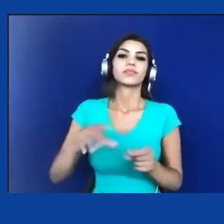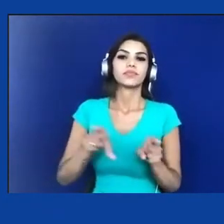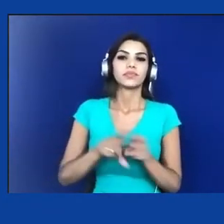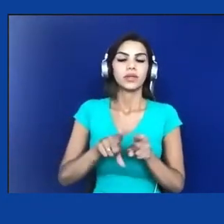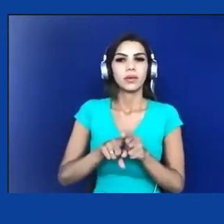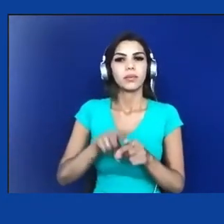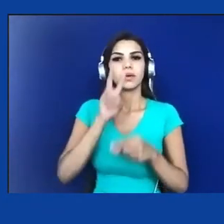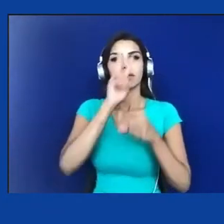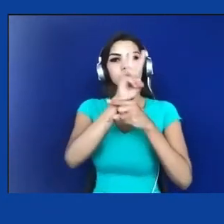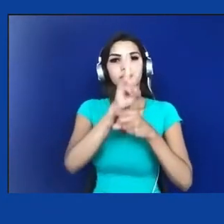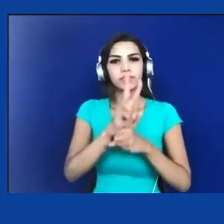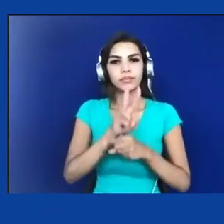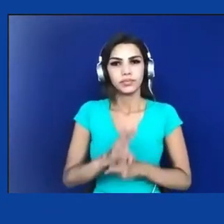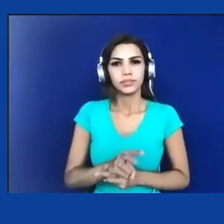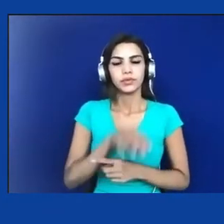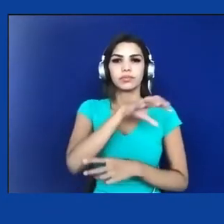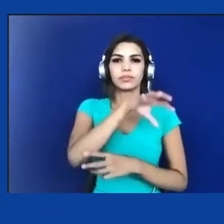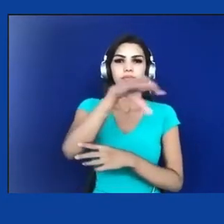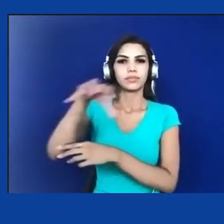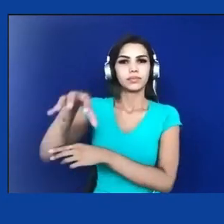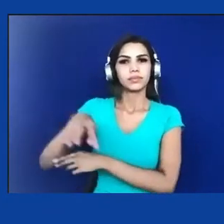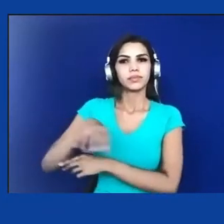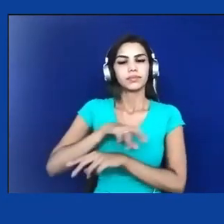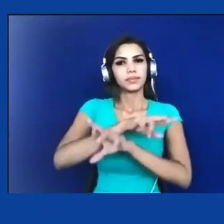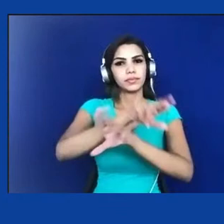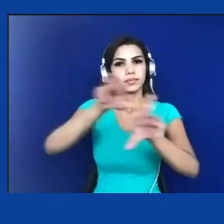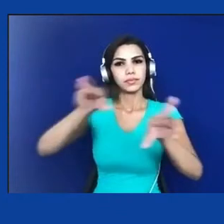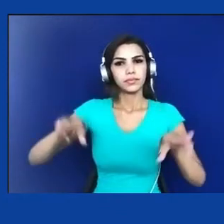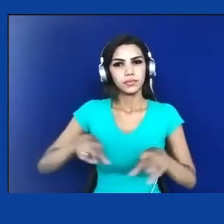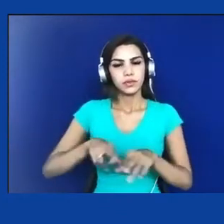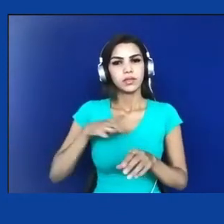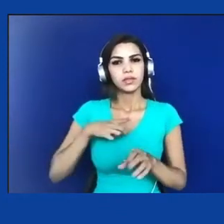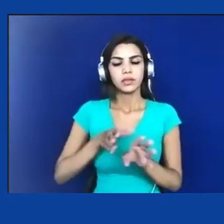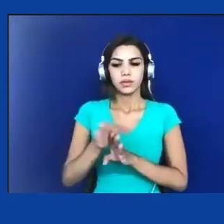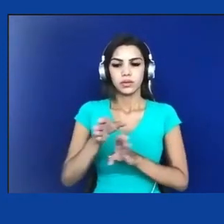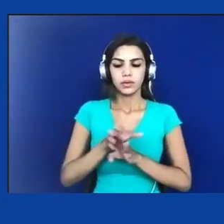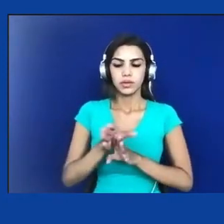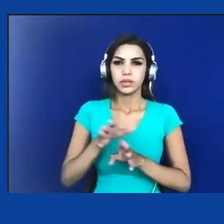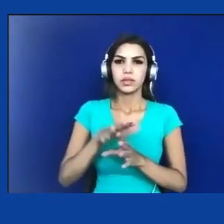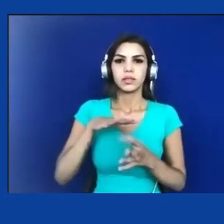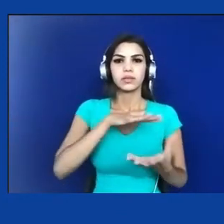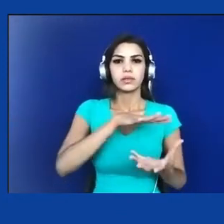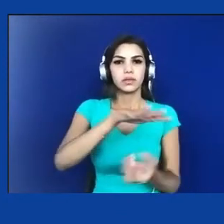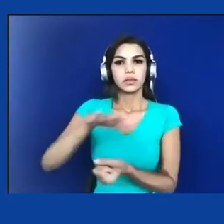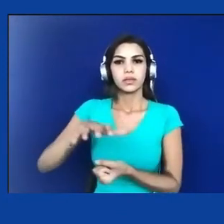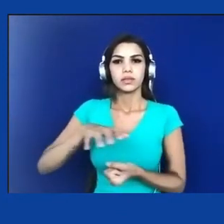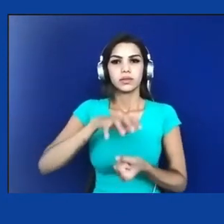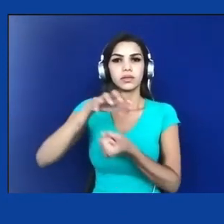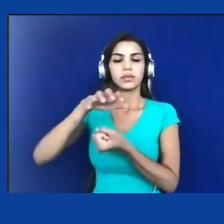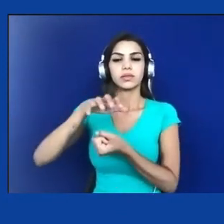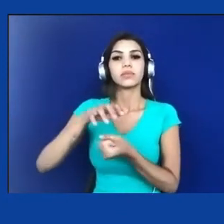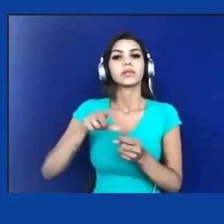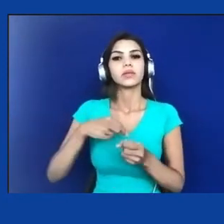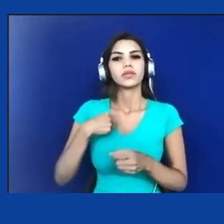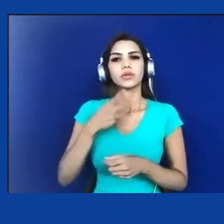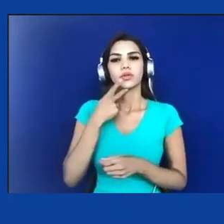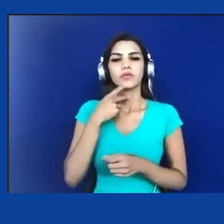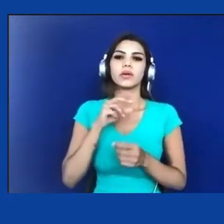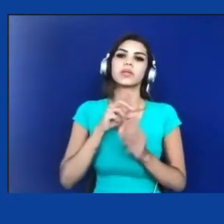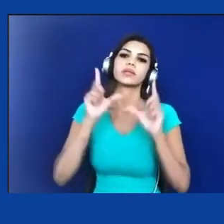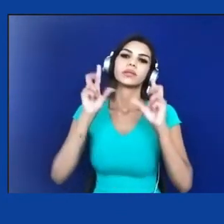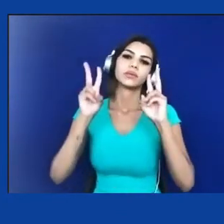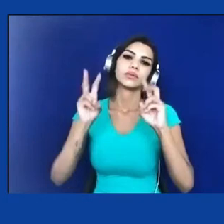multissetorialismo orientado para a sustentabilidade, enfim, eu estou citando aqui títulos de artigos nos quais eles desenvolvem esse